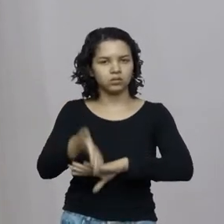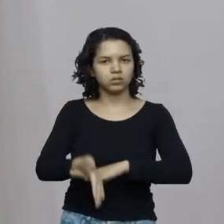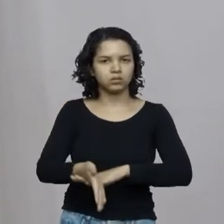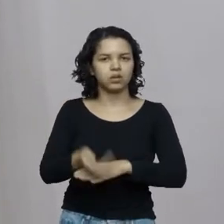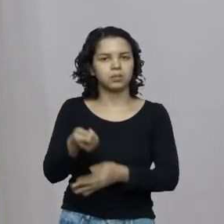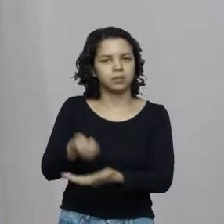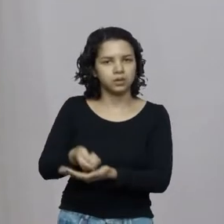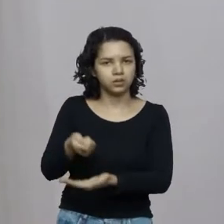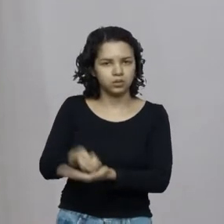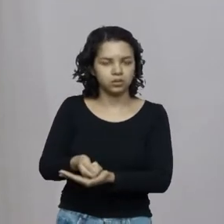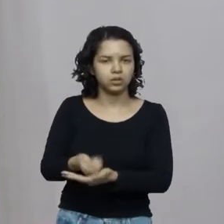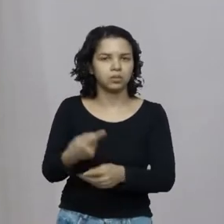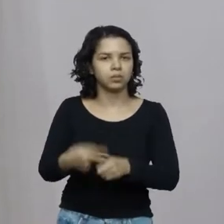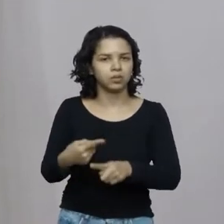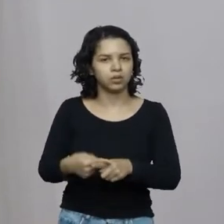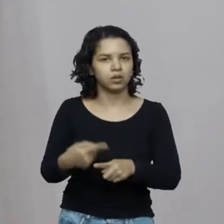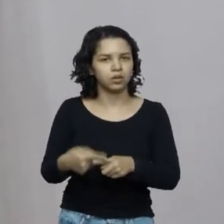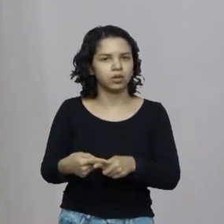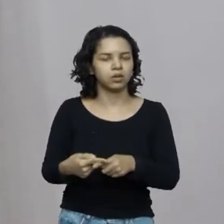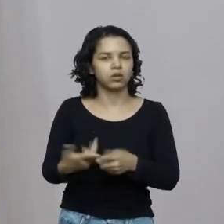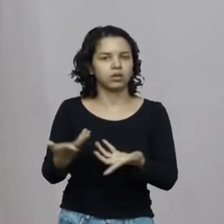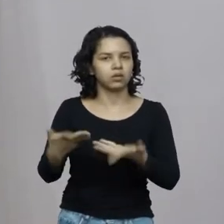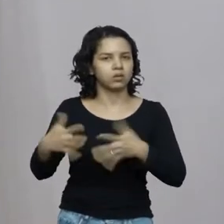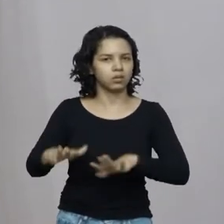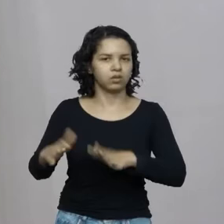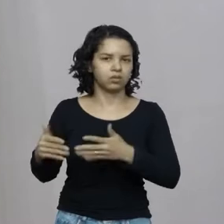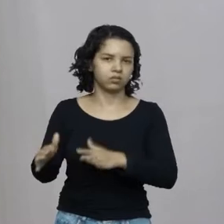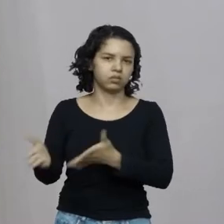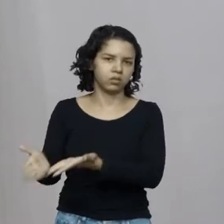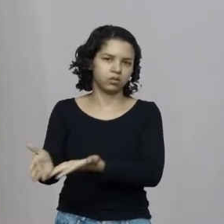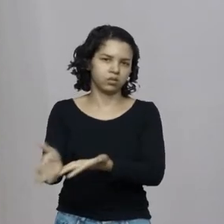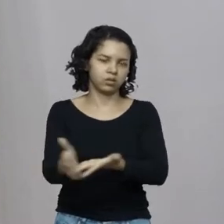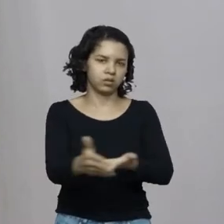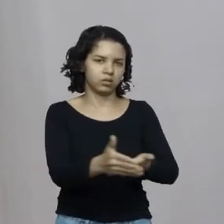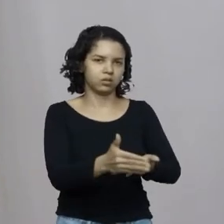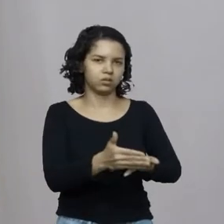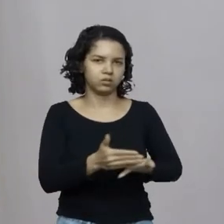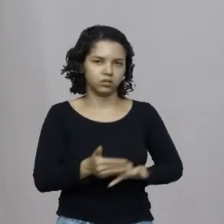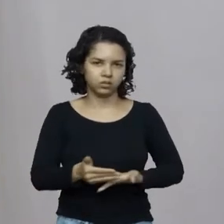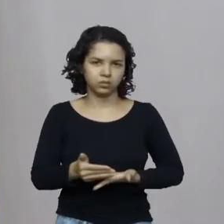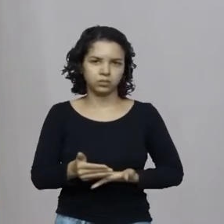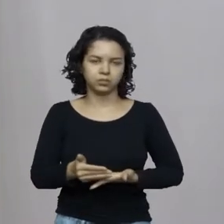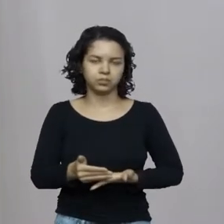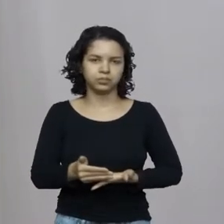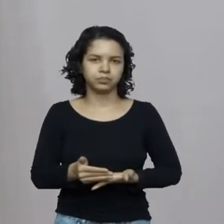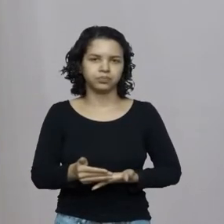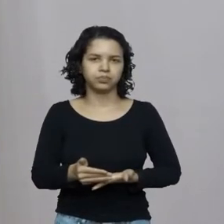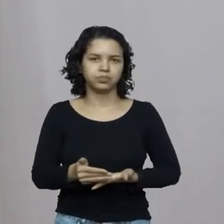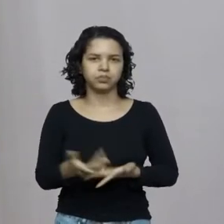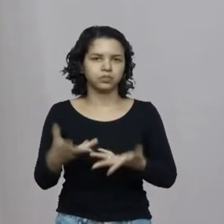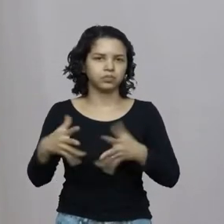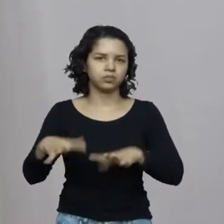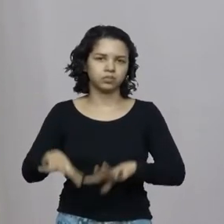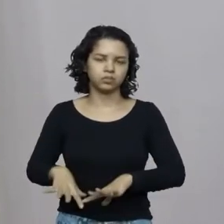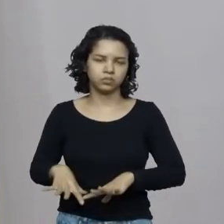pois ninguém quer abrir mão da arrecadação pois ninguém quer abrir mão